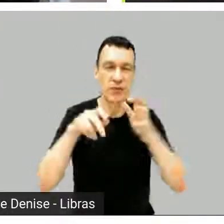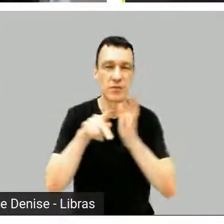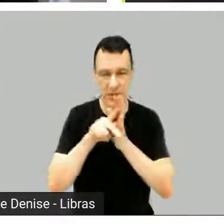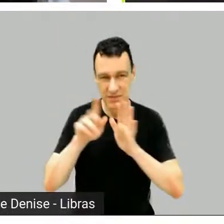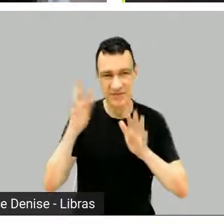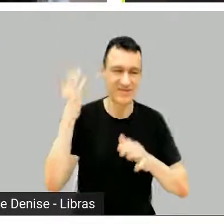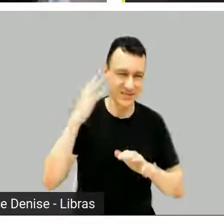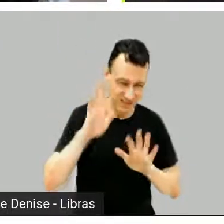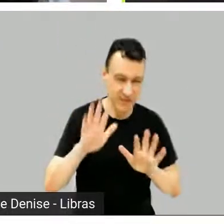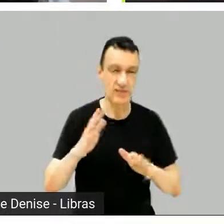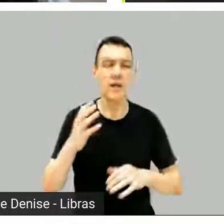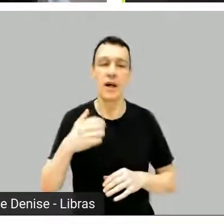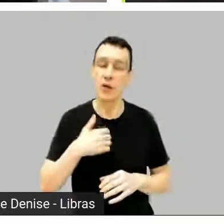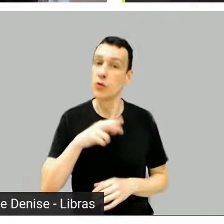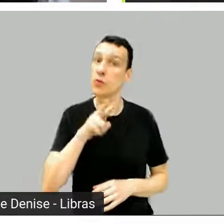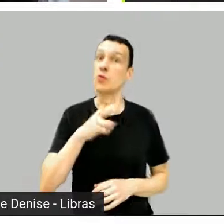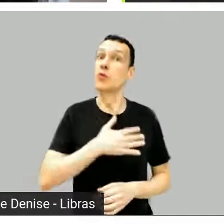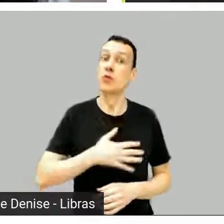essa eu achei bem boa.